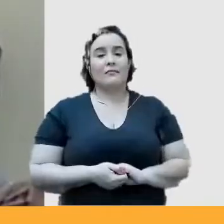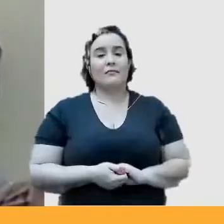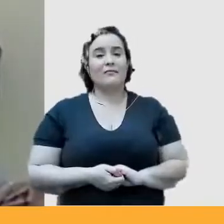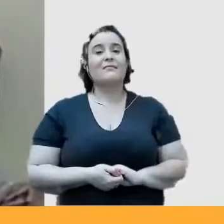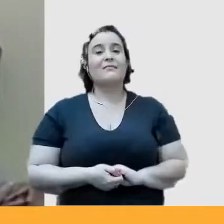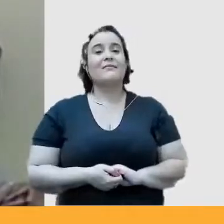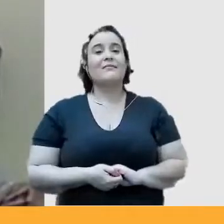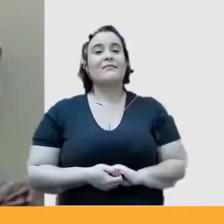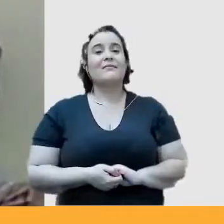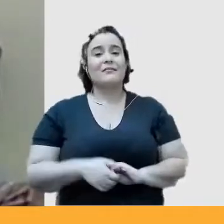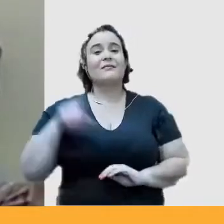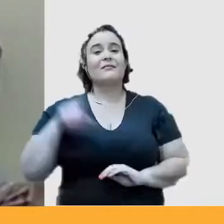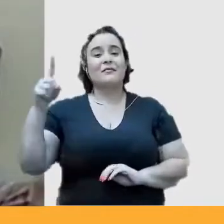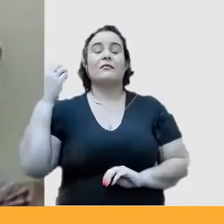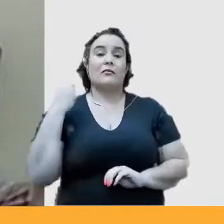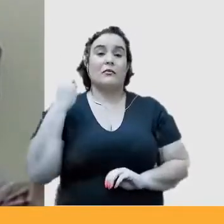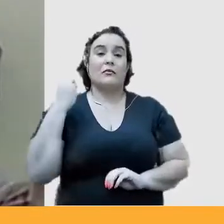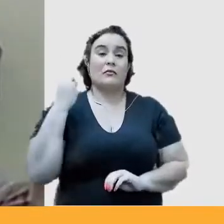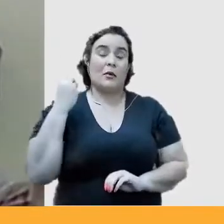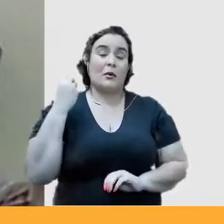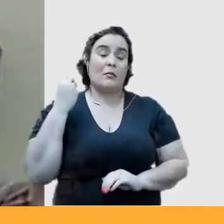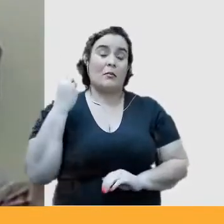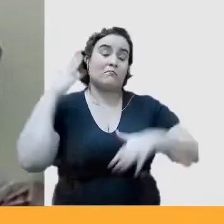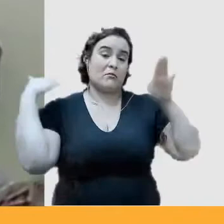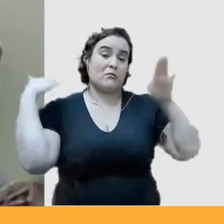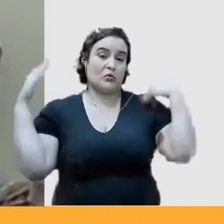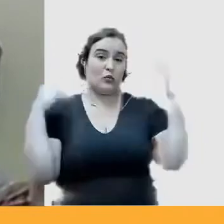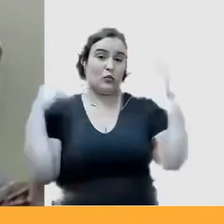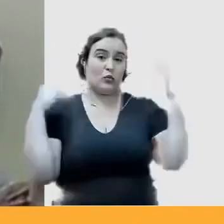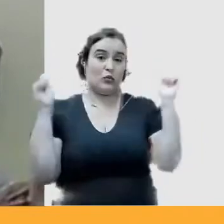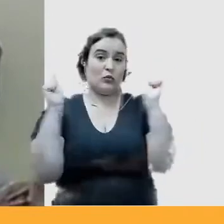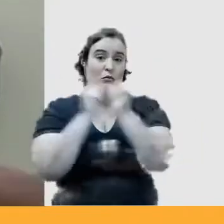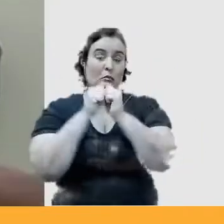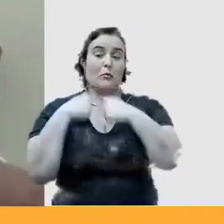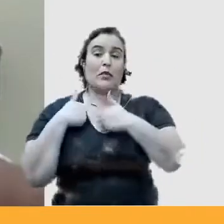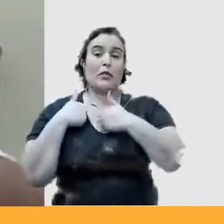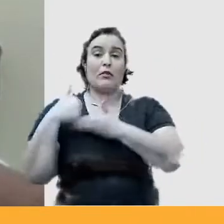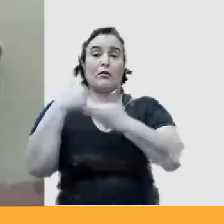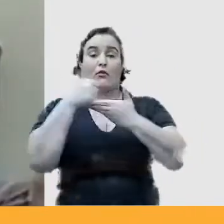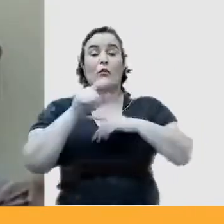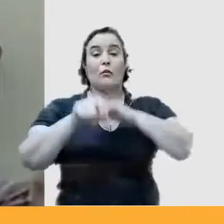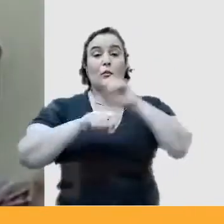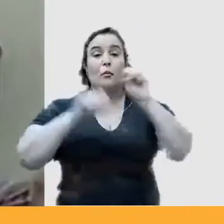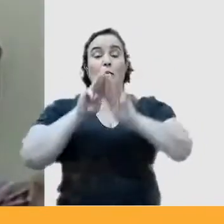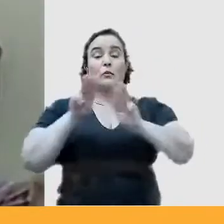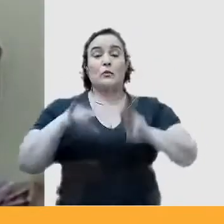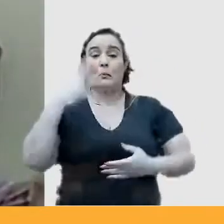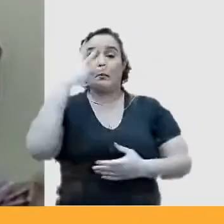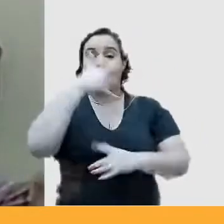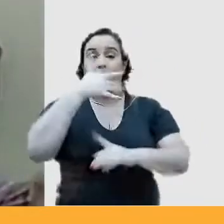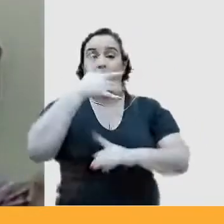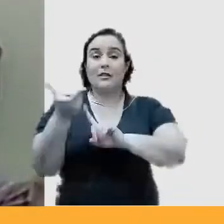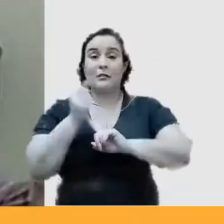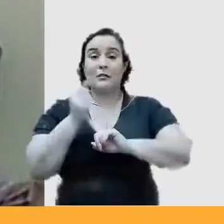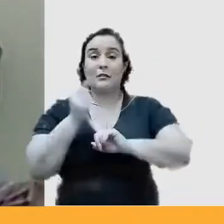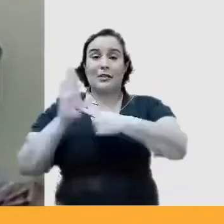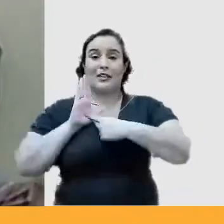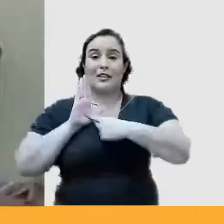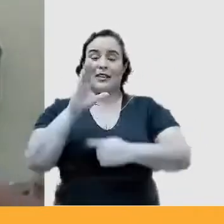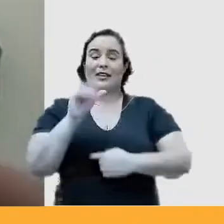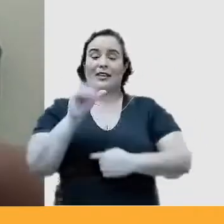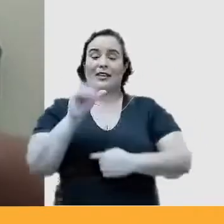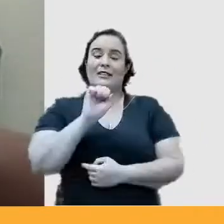saiu comigo, me levou lá para o Museu de Belas Artes, e me apresentou Casimiro Ramos.